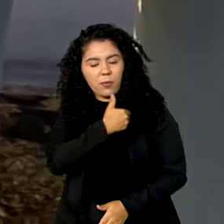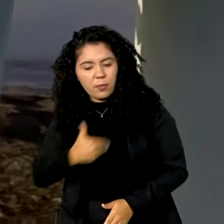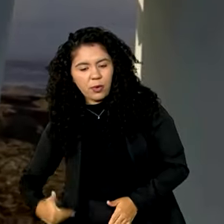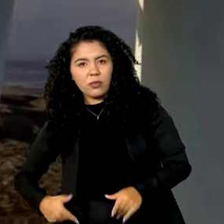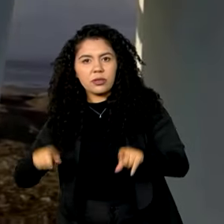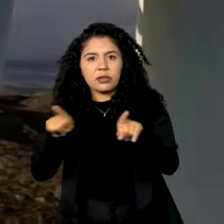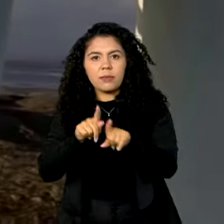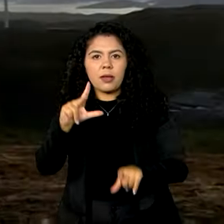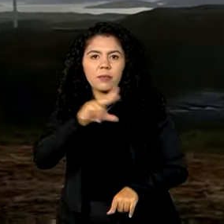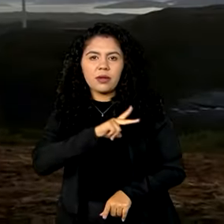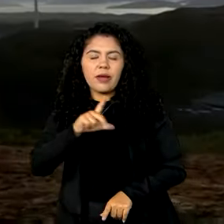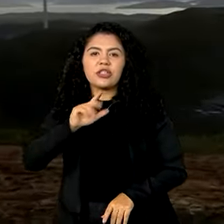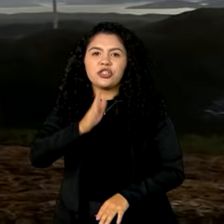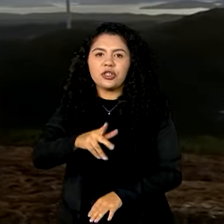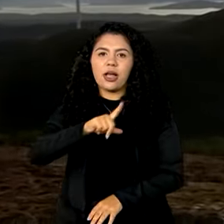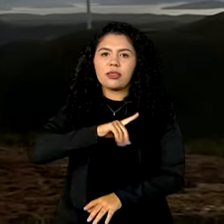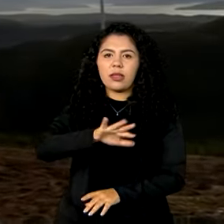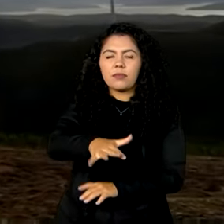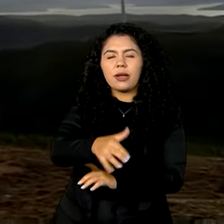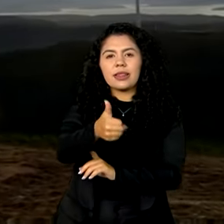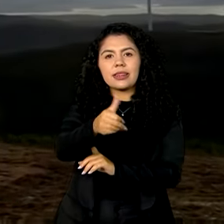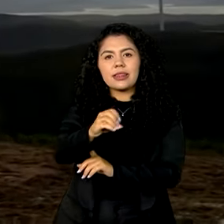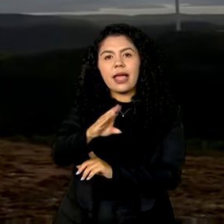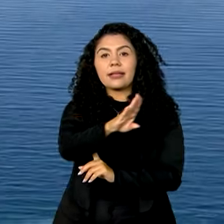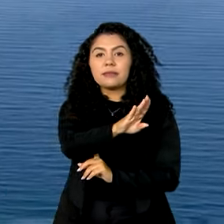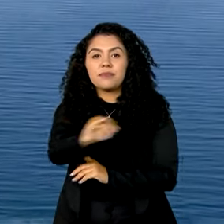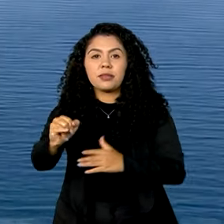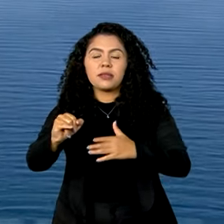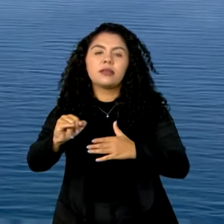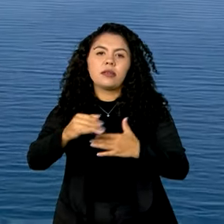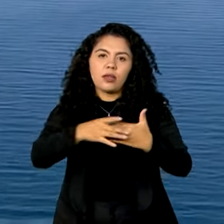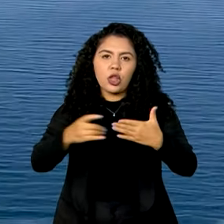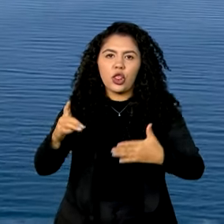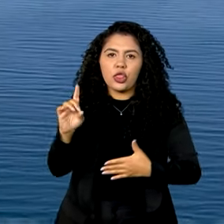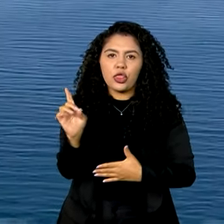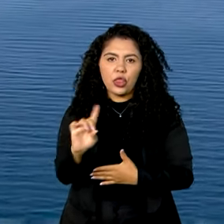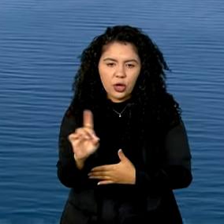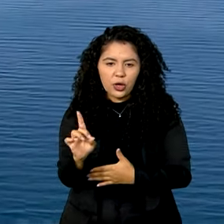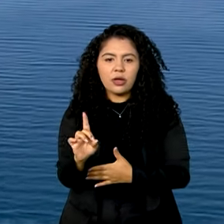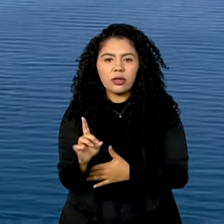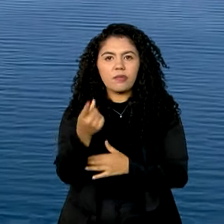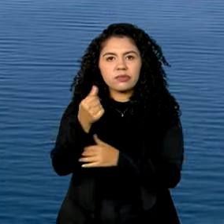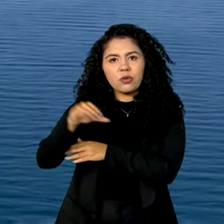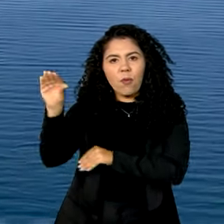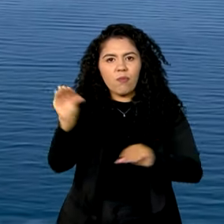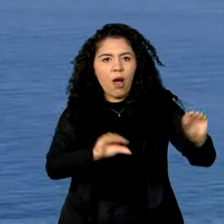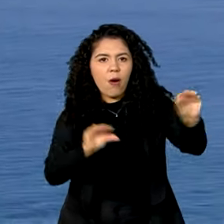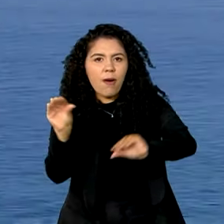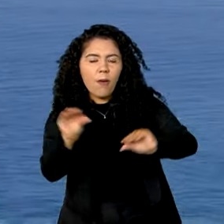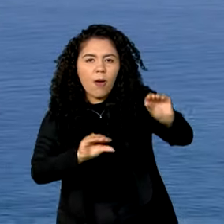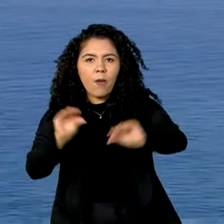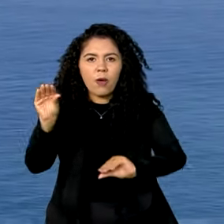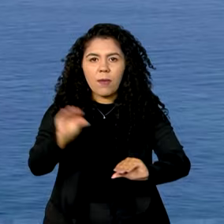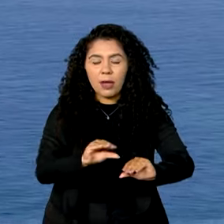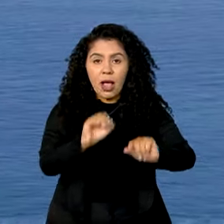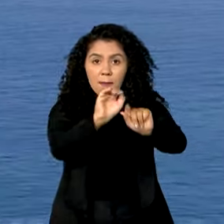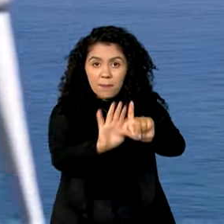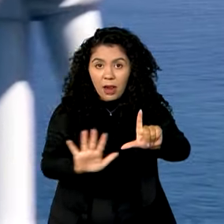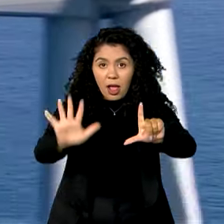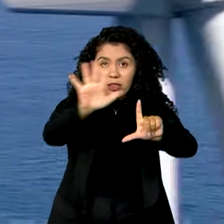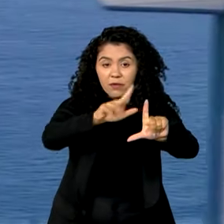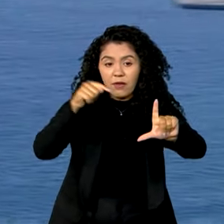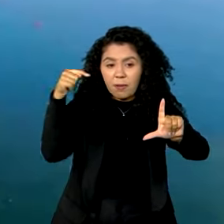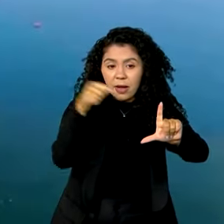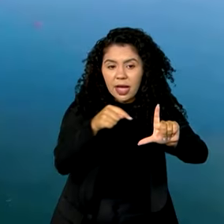10 bilhões e 800 milhões de dólares em potenciais investimentos. A Plataforma foi